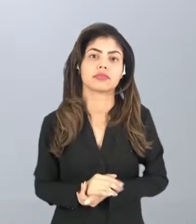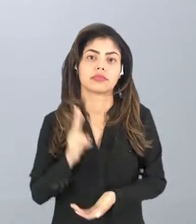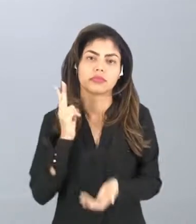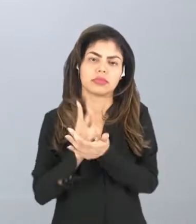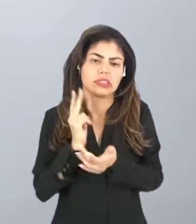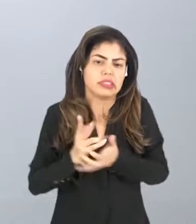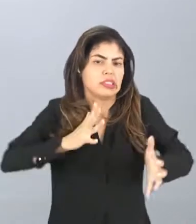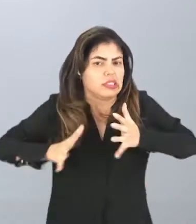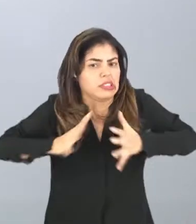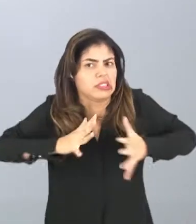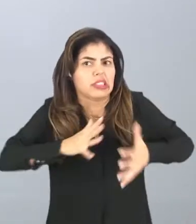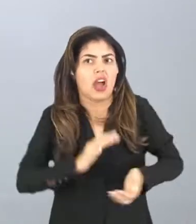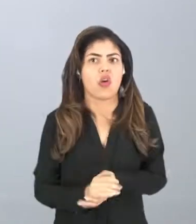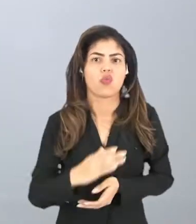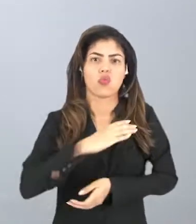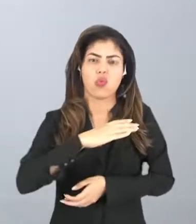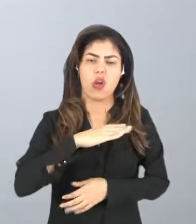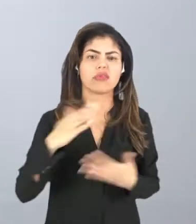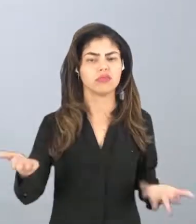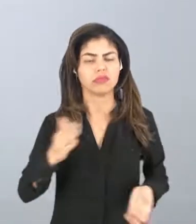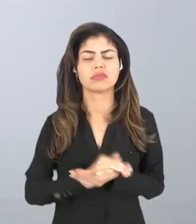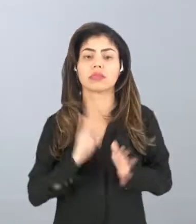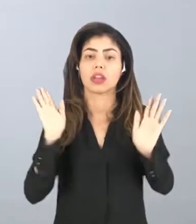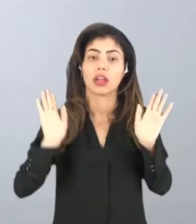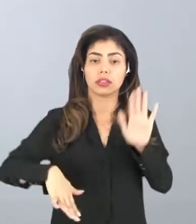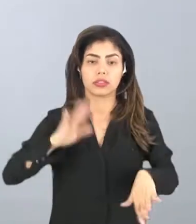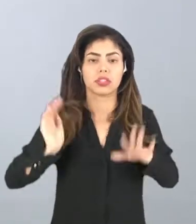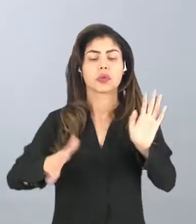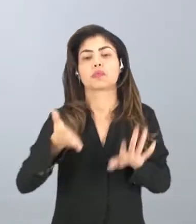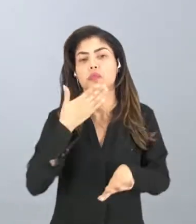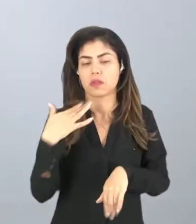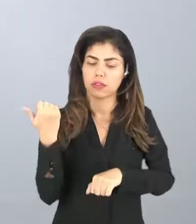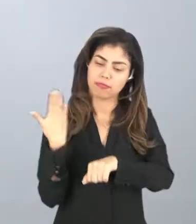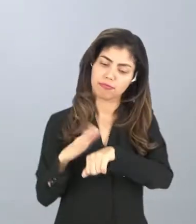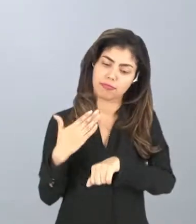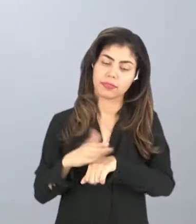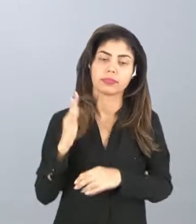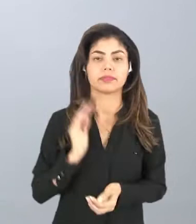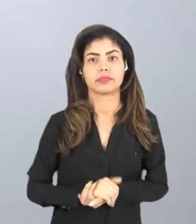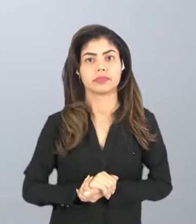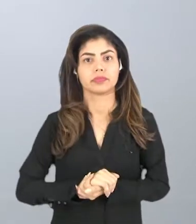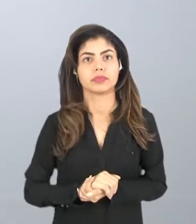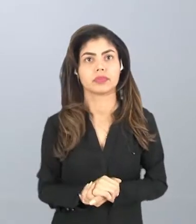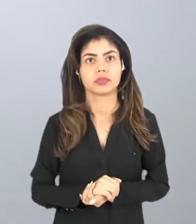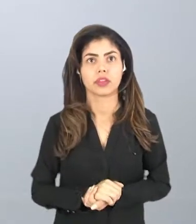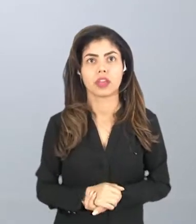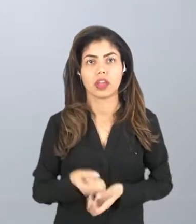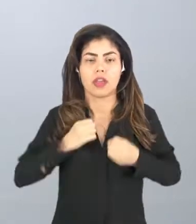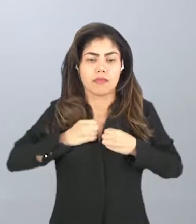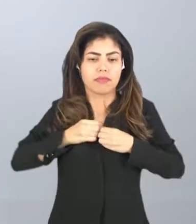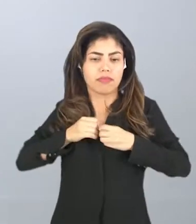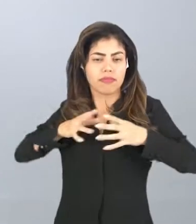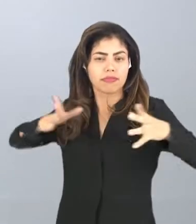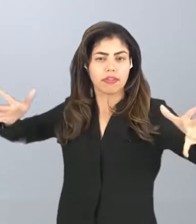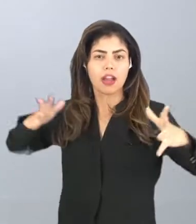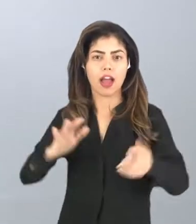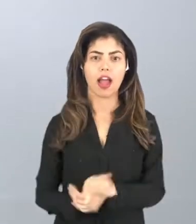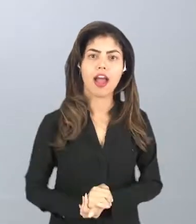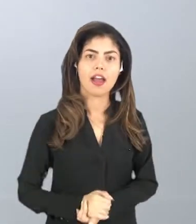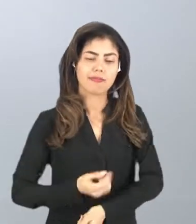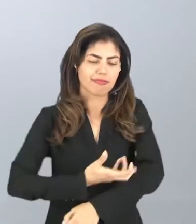naquela agitação da vida urbana e no final de semana quer praticar um esporte que ele vai liberar um pouco mais de